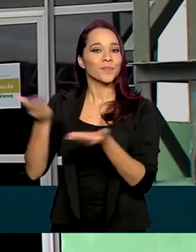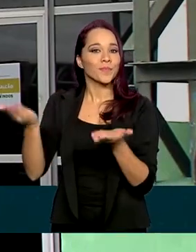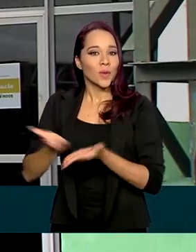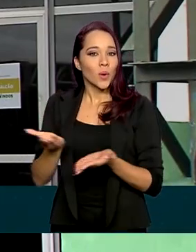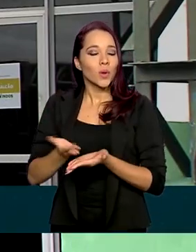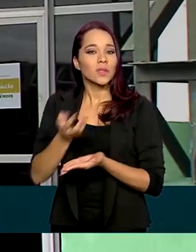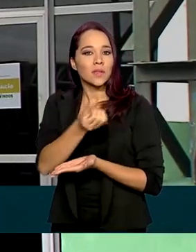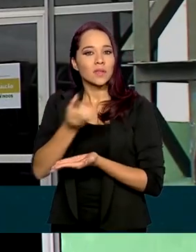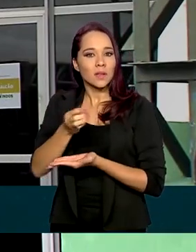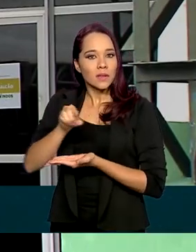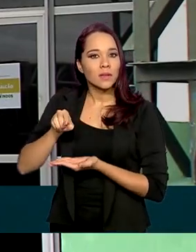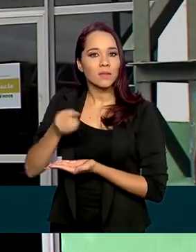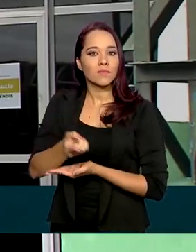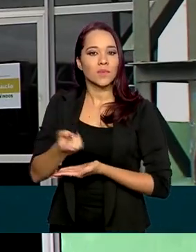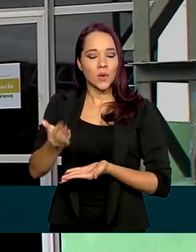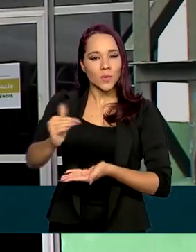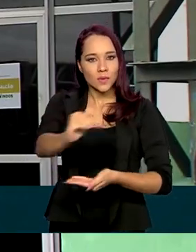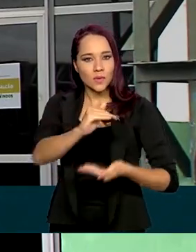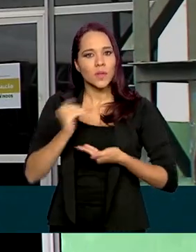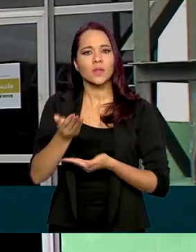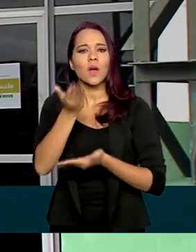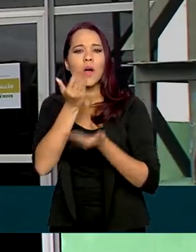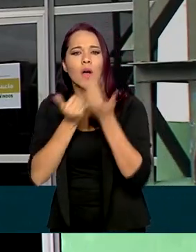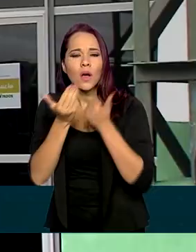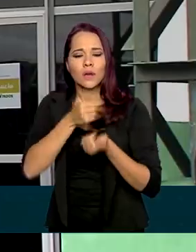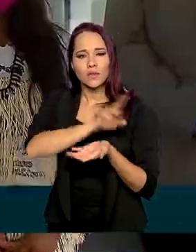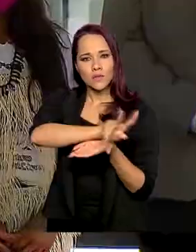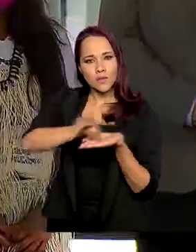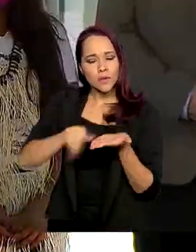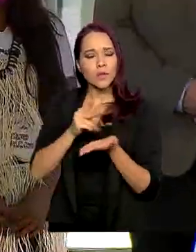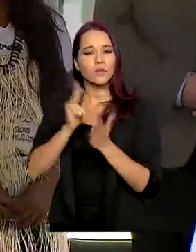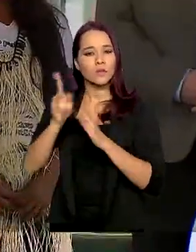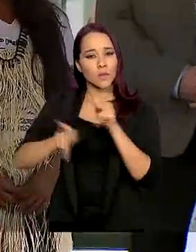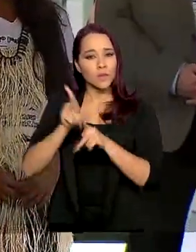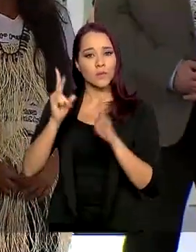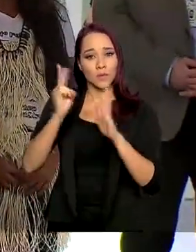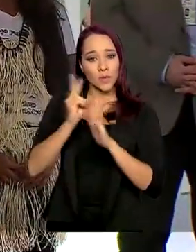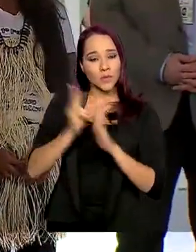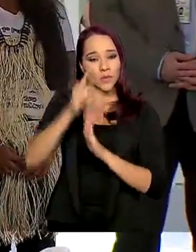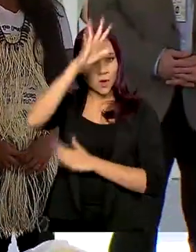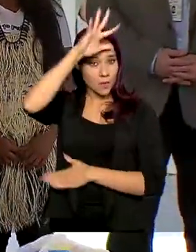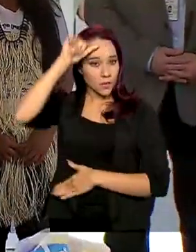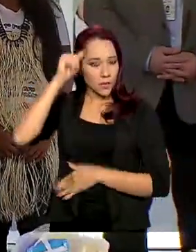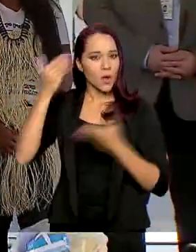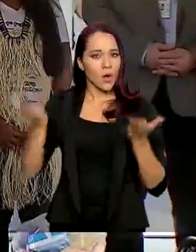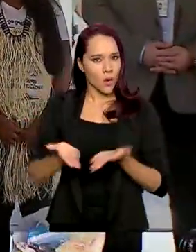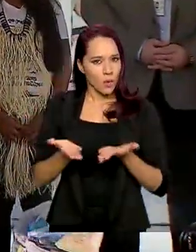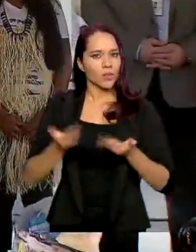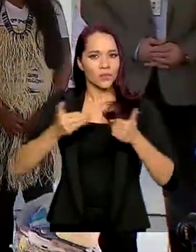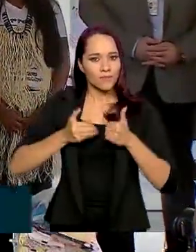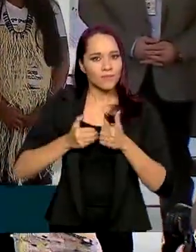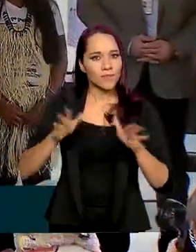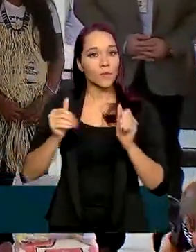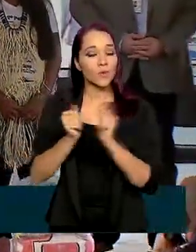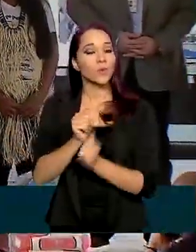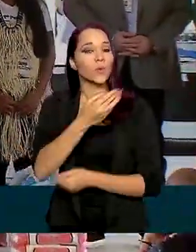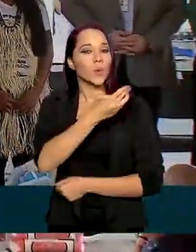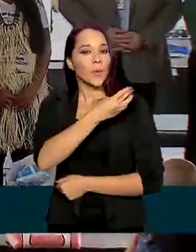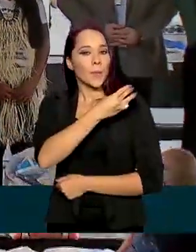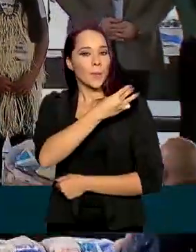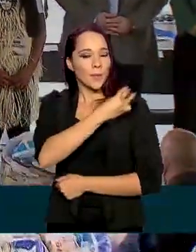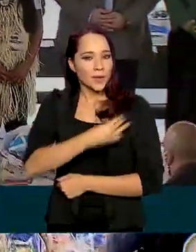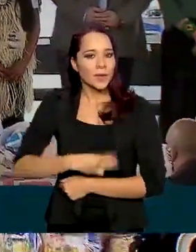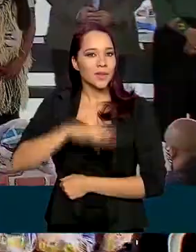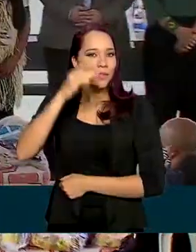60 mil cestas básicas aos povos indígenas do Amazonas. A cerimônia foi realizada hoje de manhã pela Ministra da Mulher, da